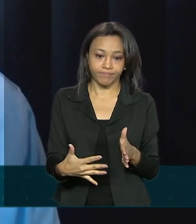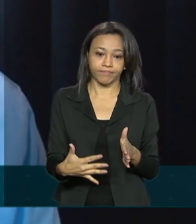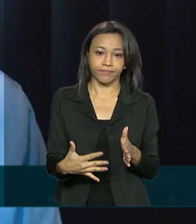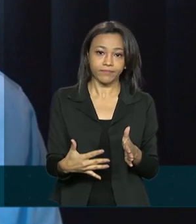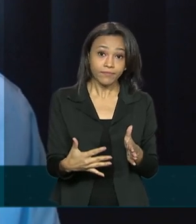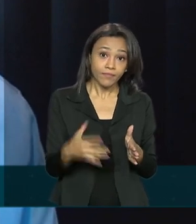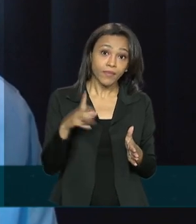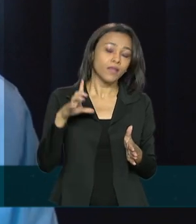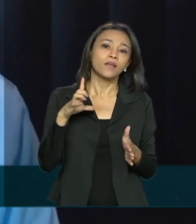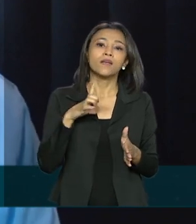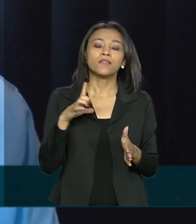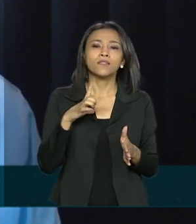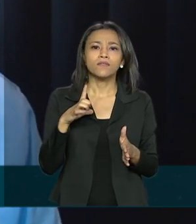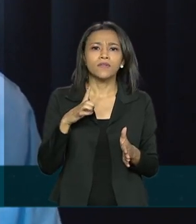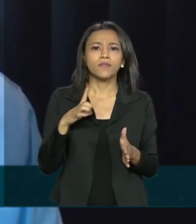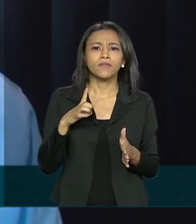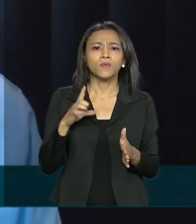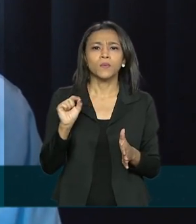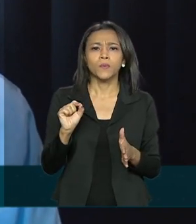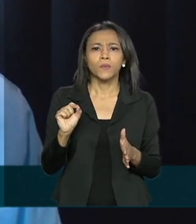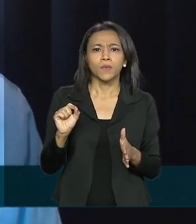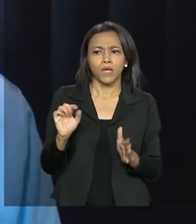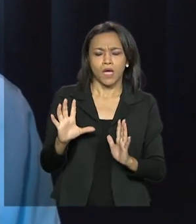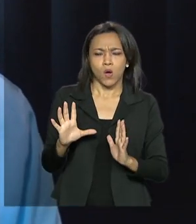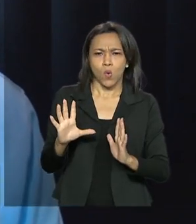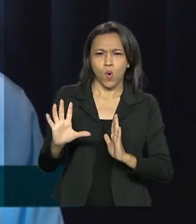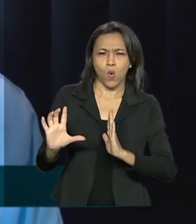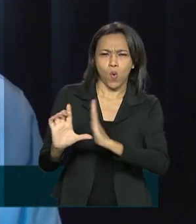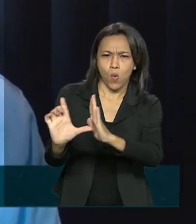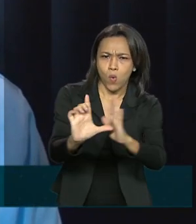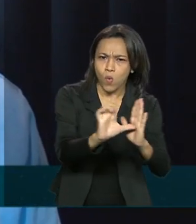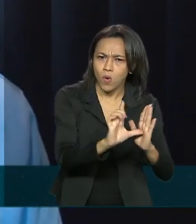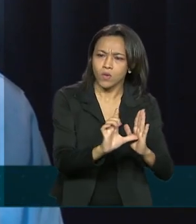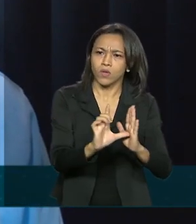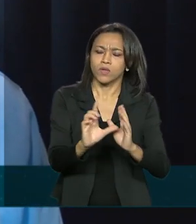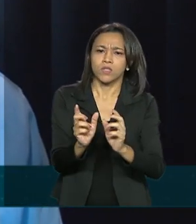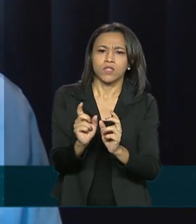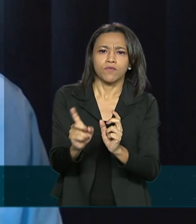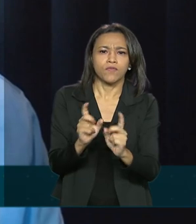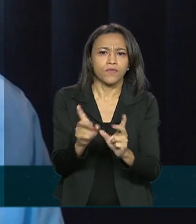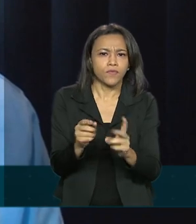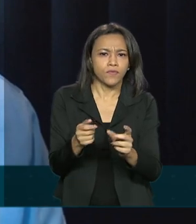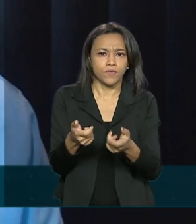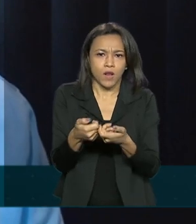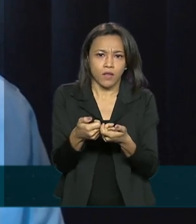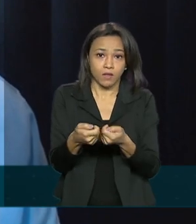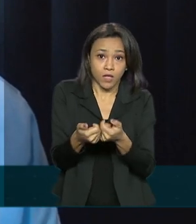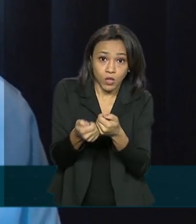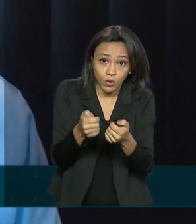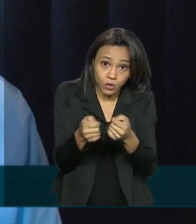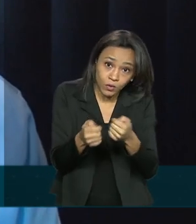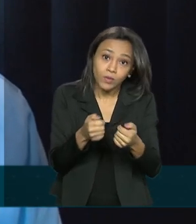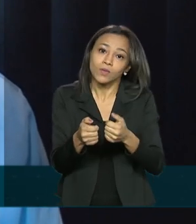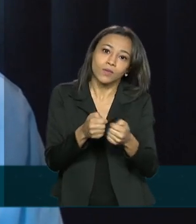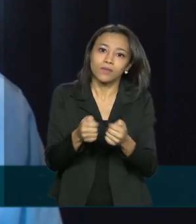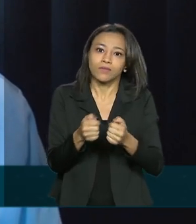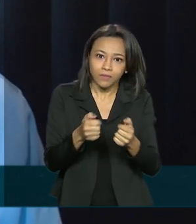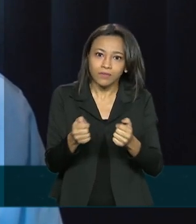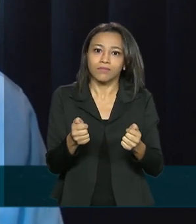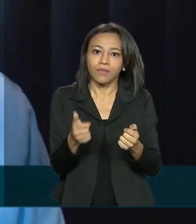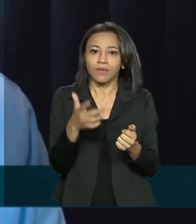recorrência contínua. O comércio eletrônico, o e-commerce, que veio, de certa forma, até substituir um pouco do lazer